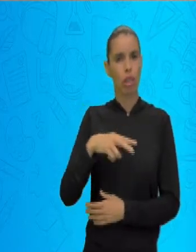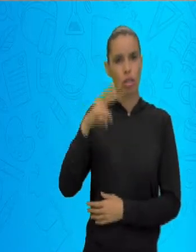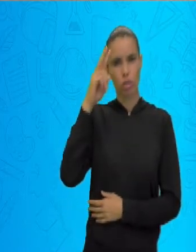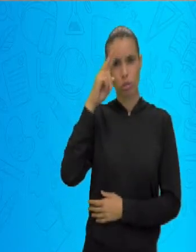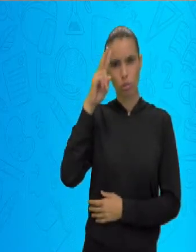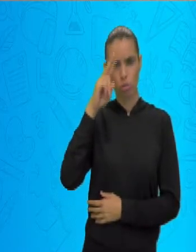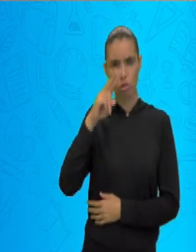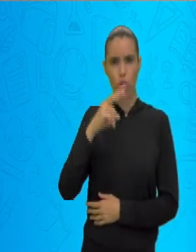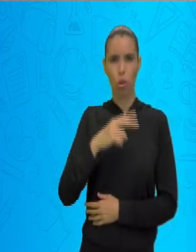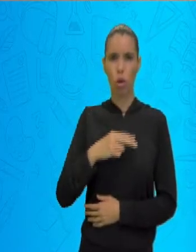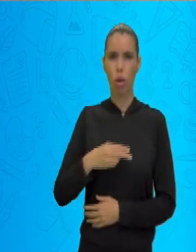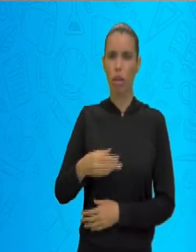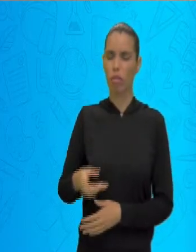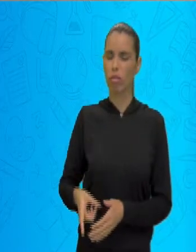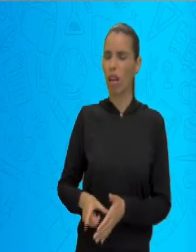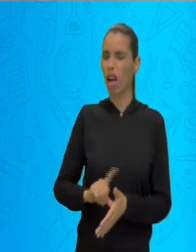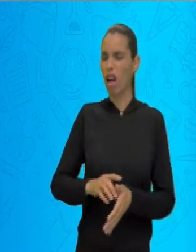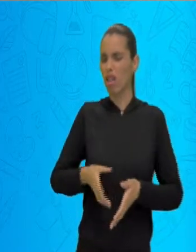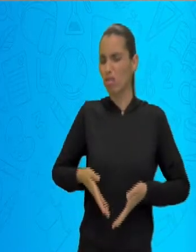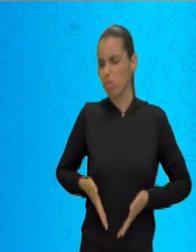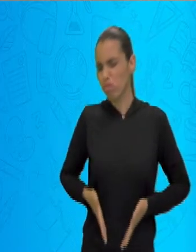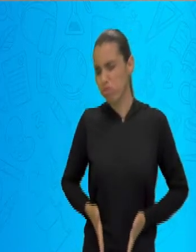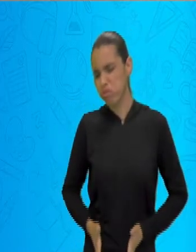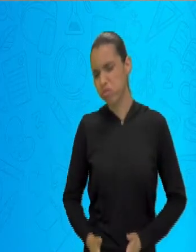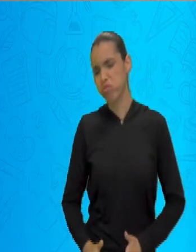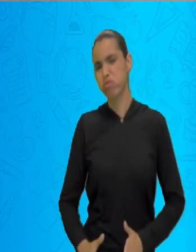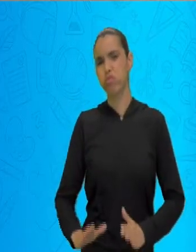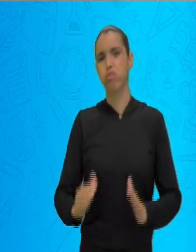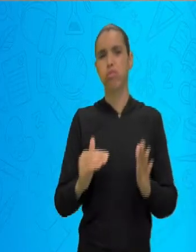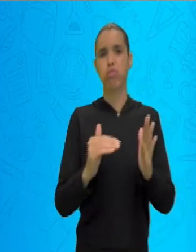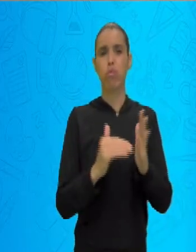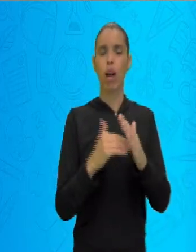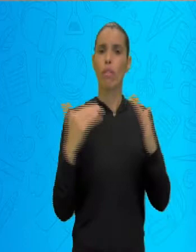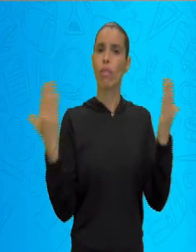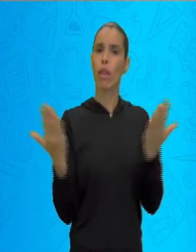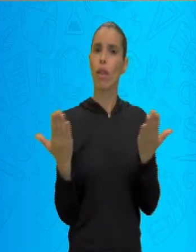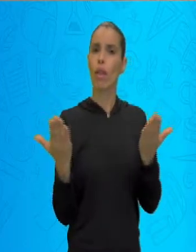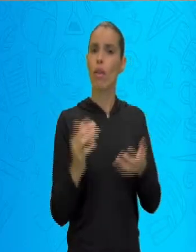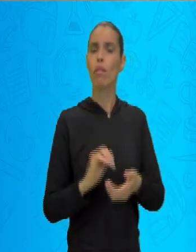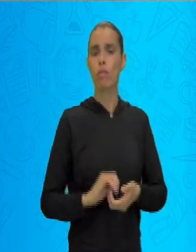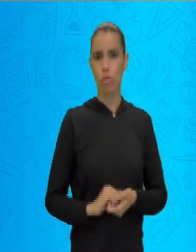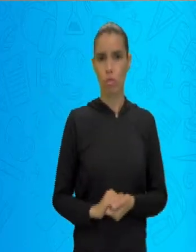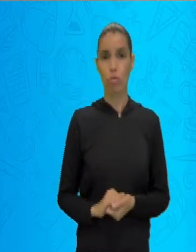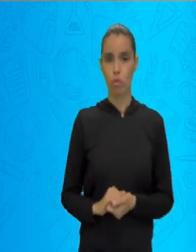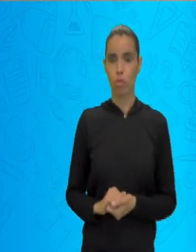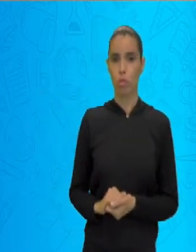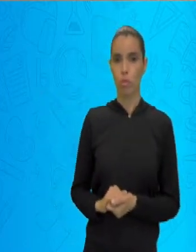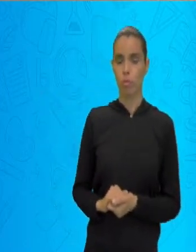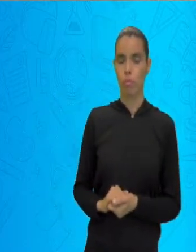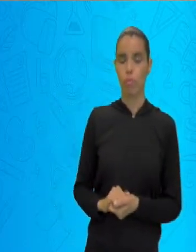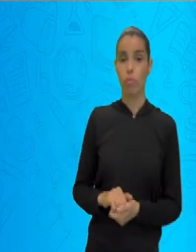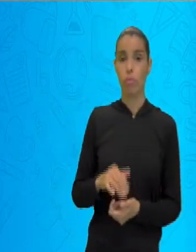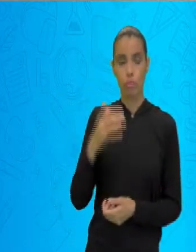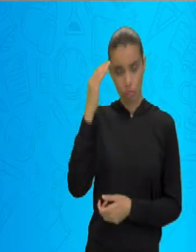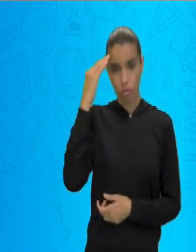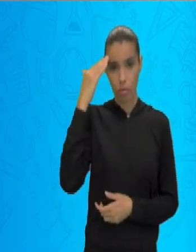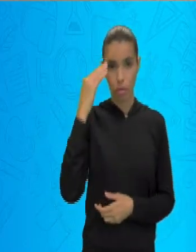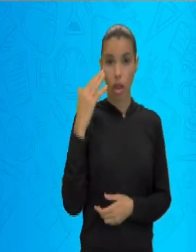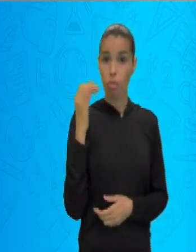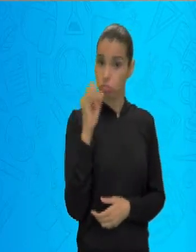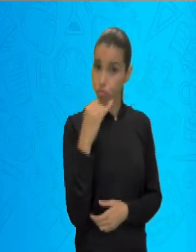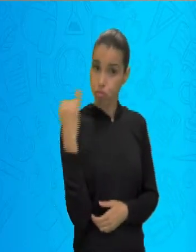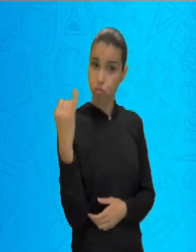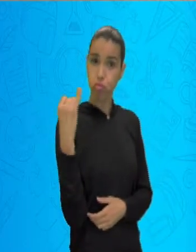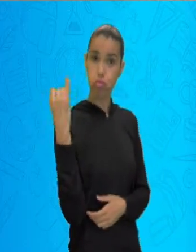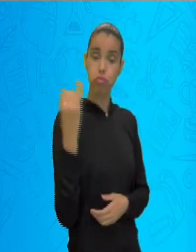costumes. Ela te representa internacionalmente. O